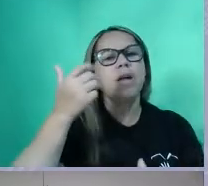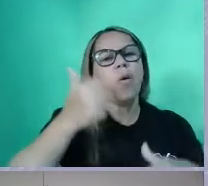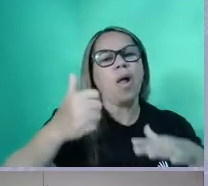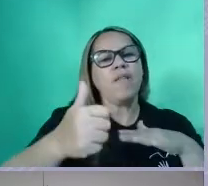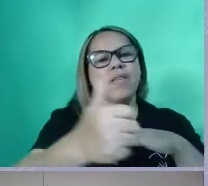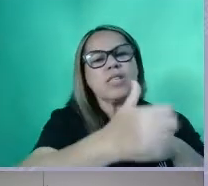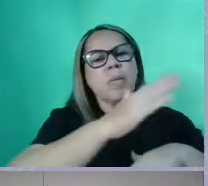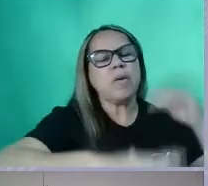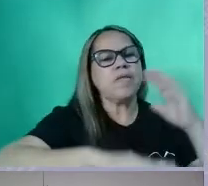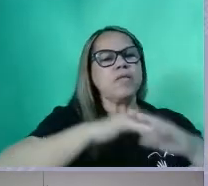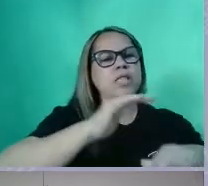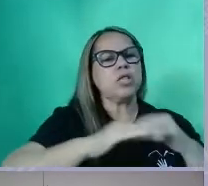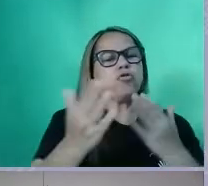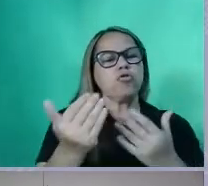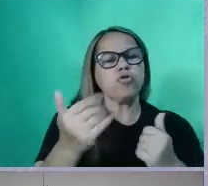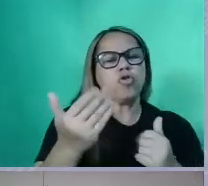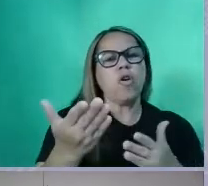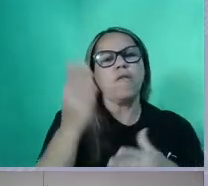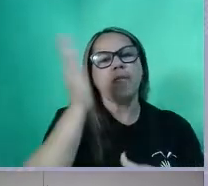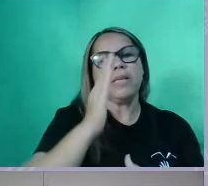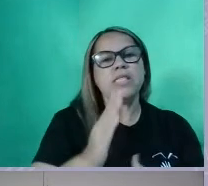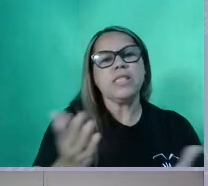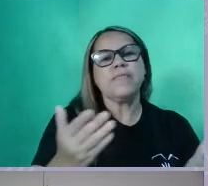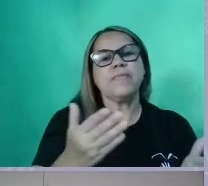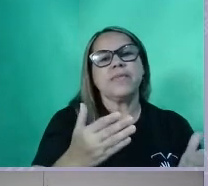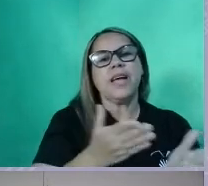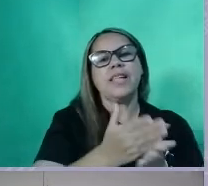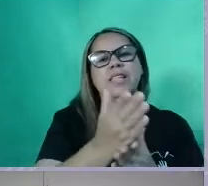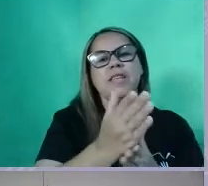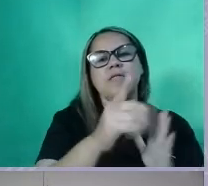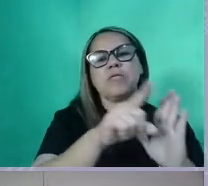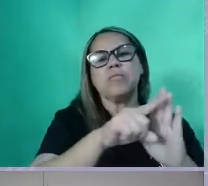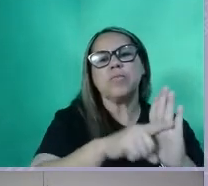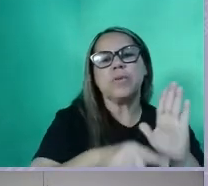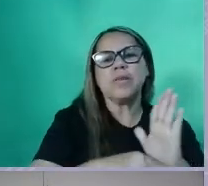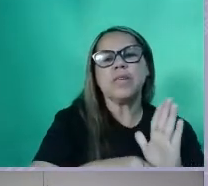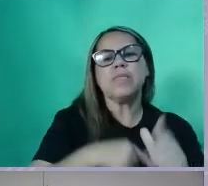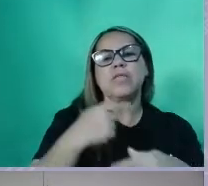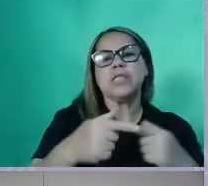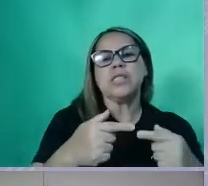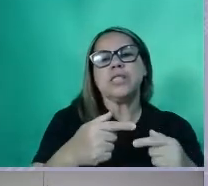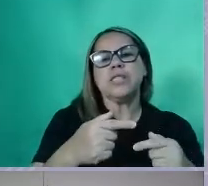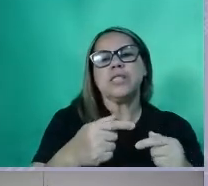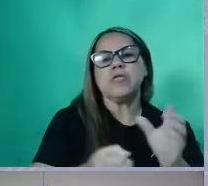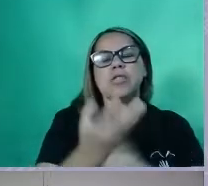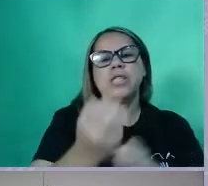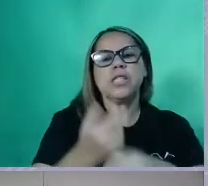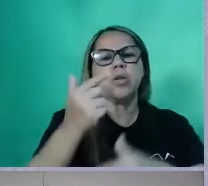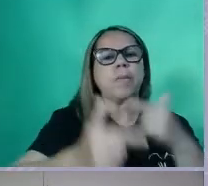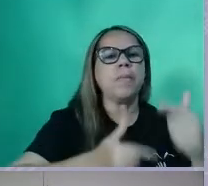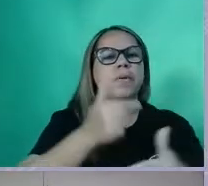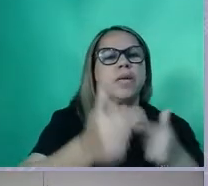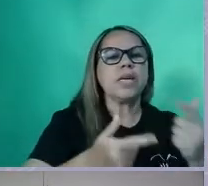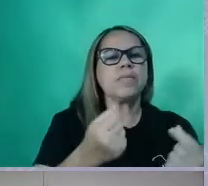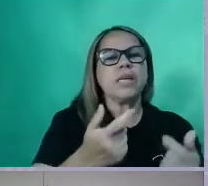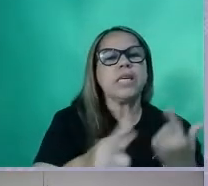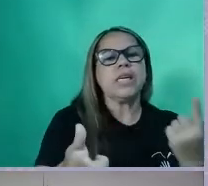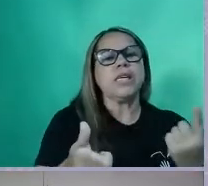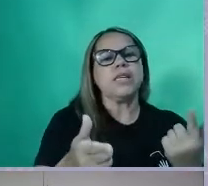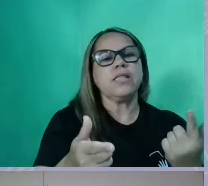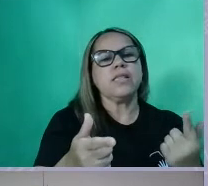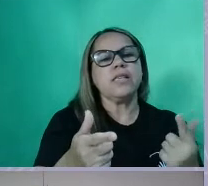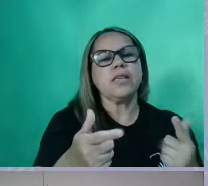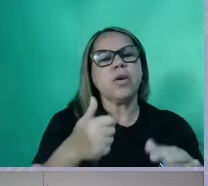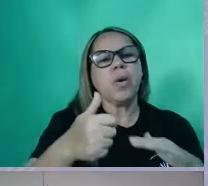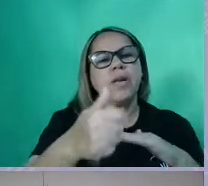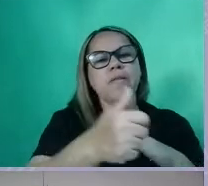brasileira, através de programas de geração de emprego e renda e qualificação profissional, como, por exemplo, o incentivo para a contratação de